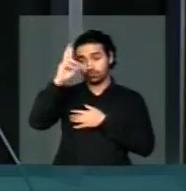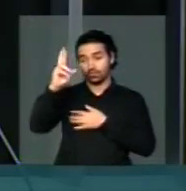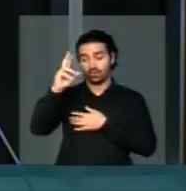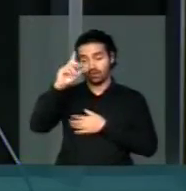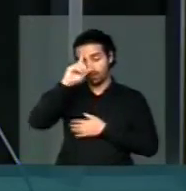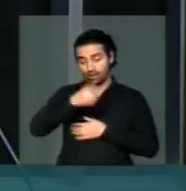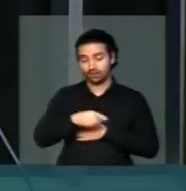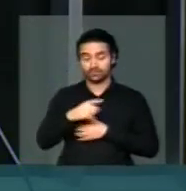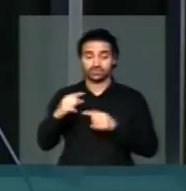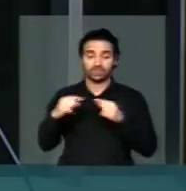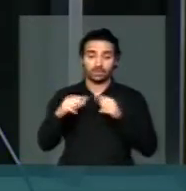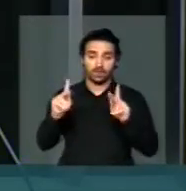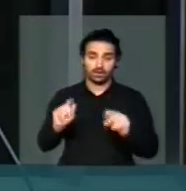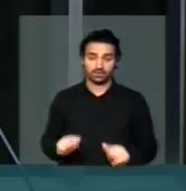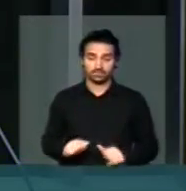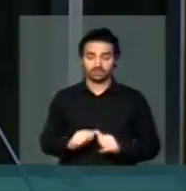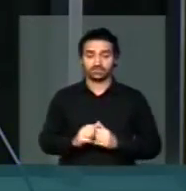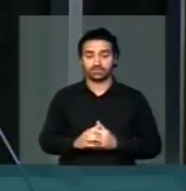passividade?